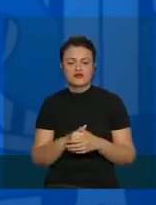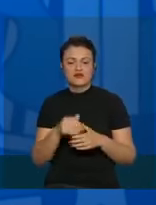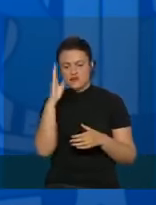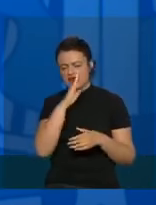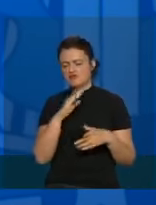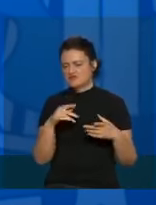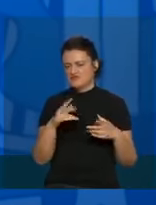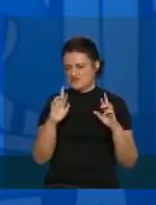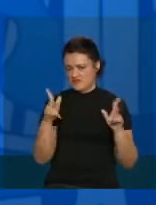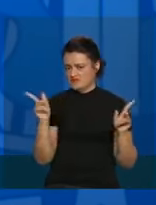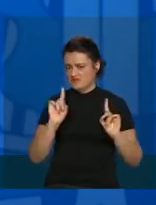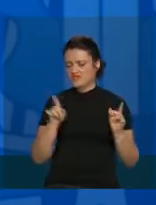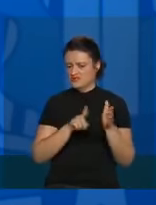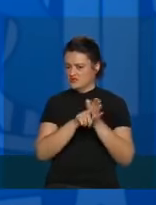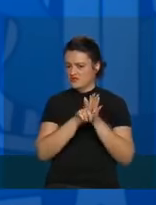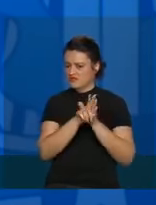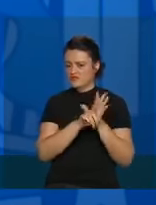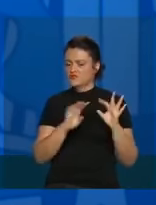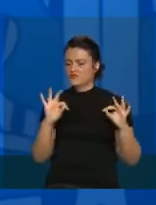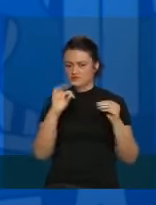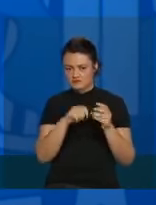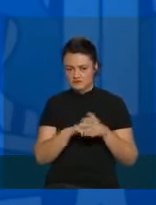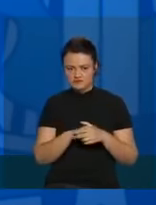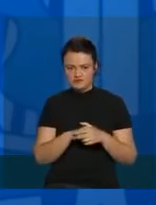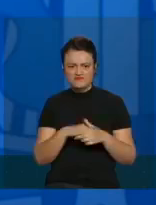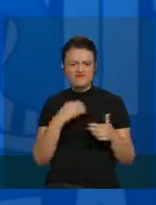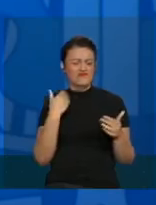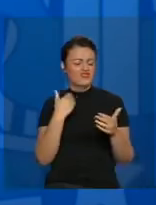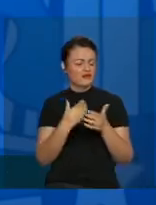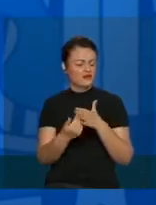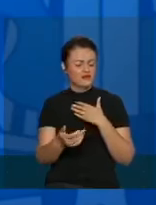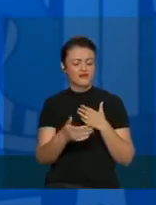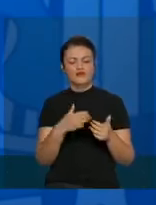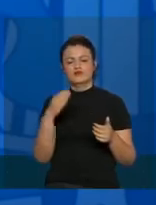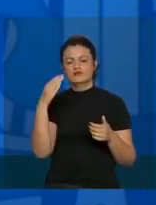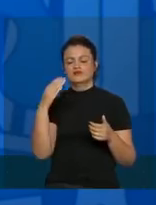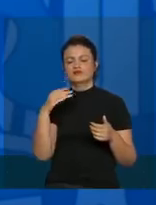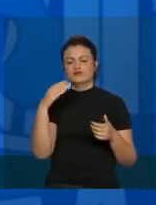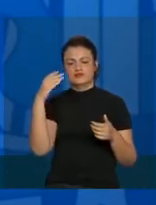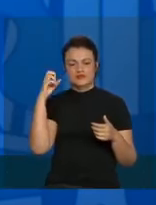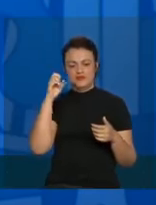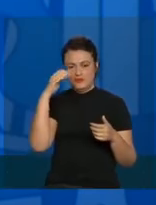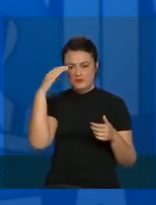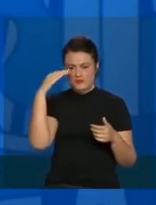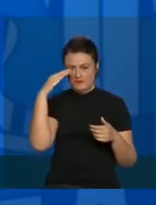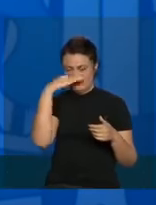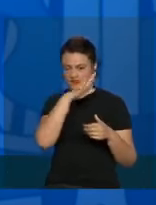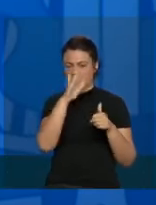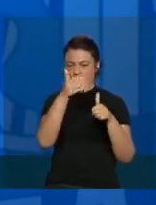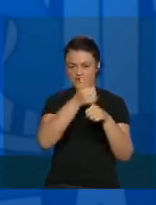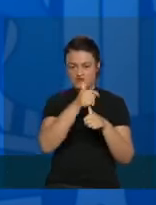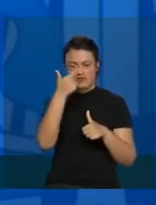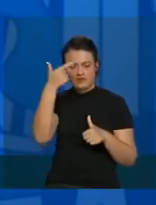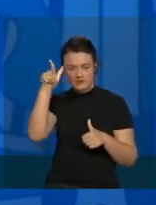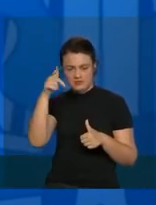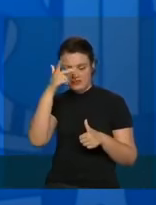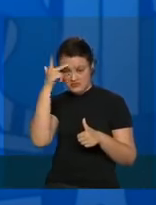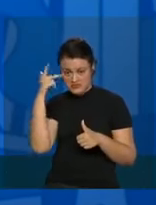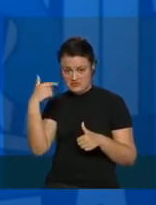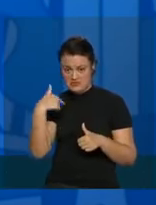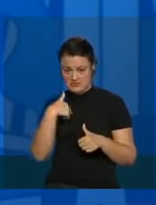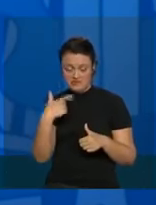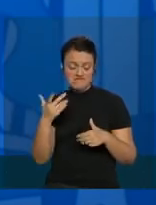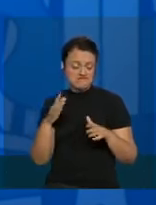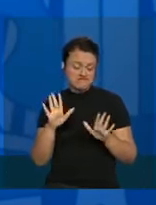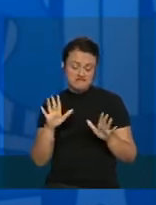ser diferente. O importante é que, seja lá quem o presidente colocar no Ministério da Saúde, que ele confie e que ele